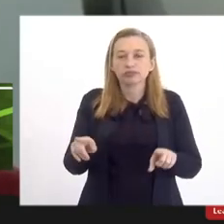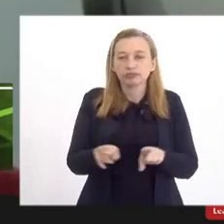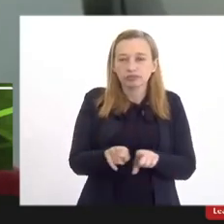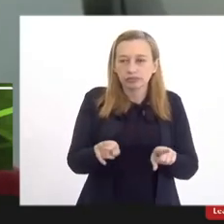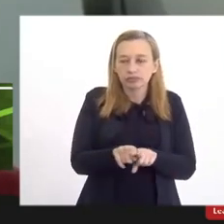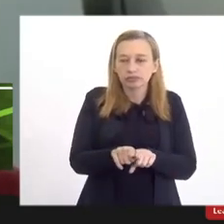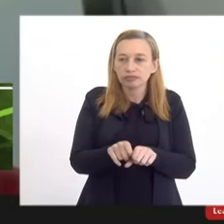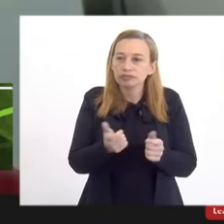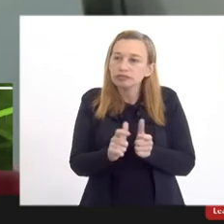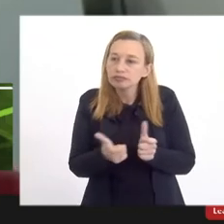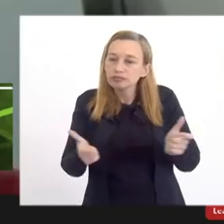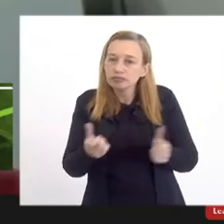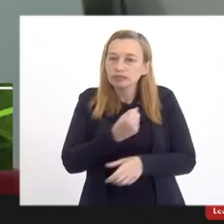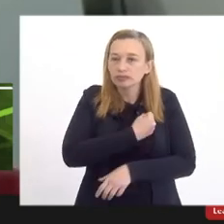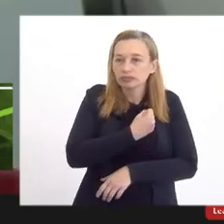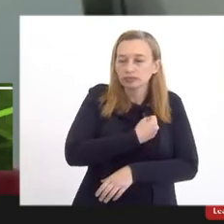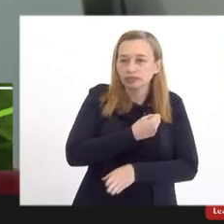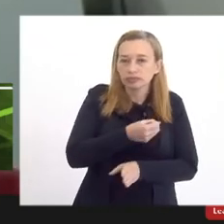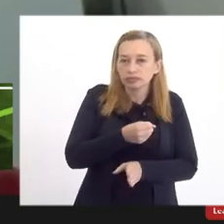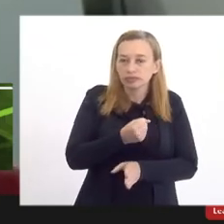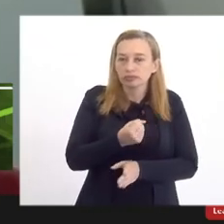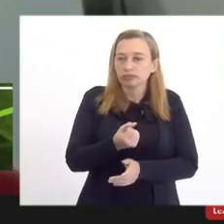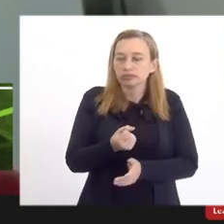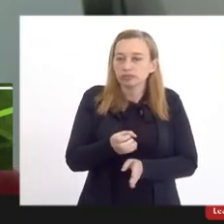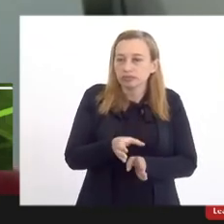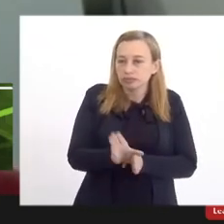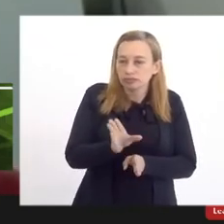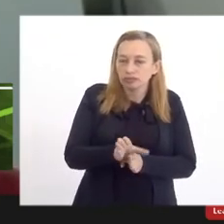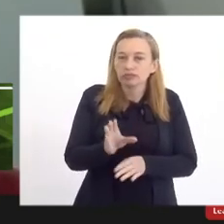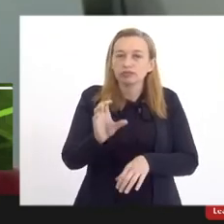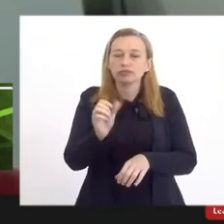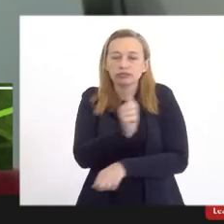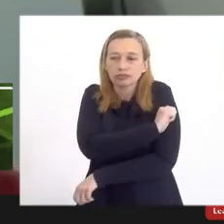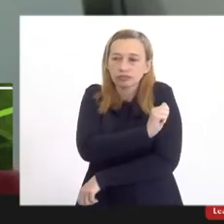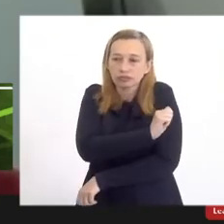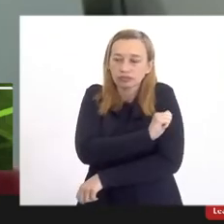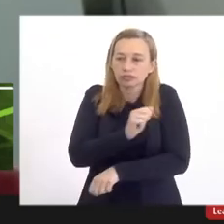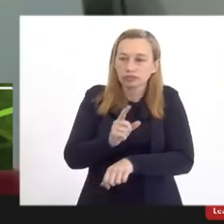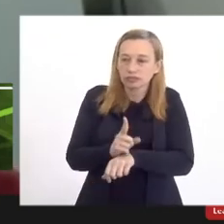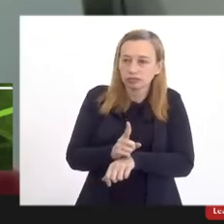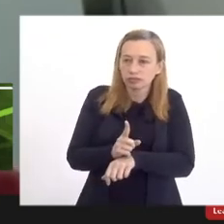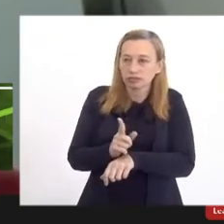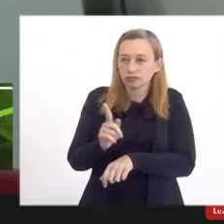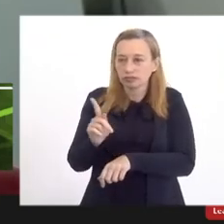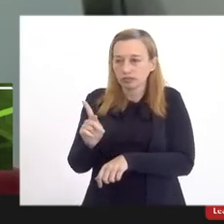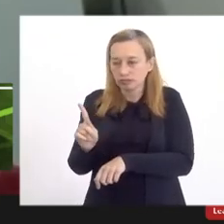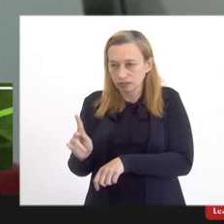exponencial no número de orientação de alunos de graduação e de pós-graduação.